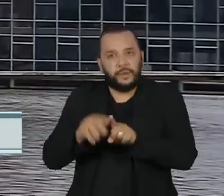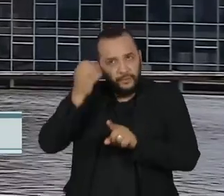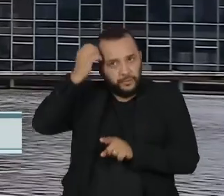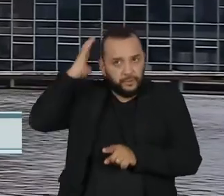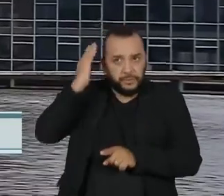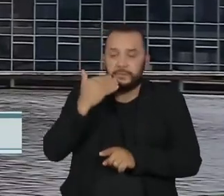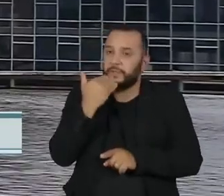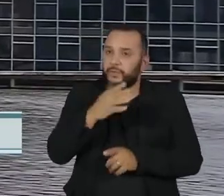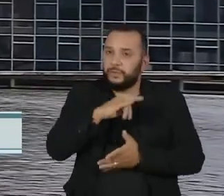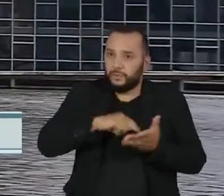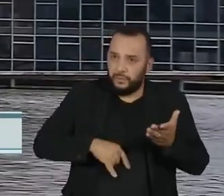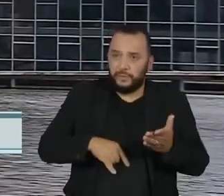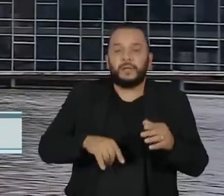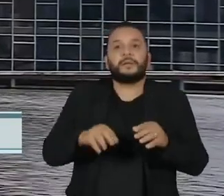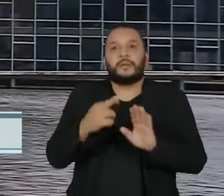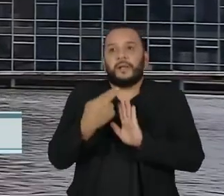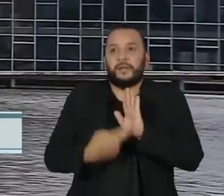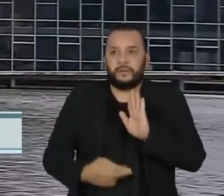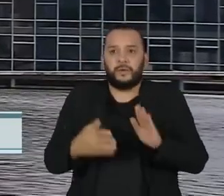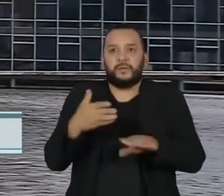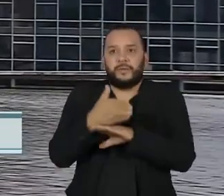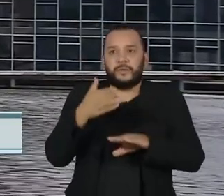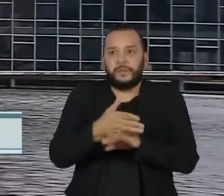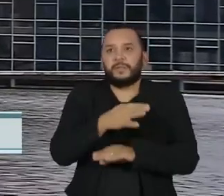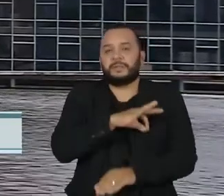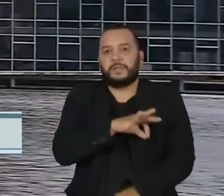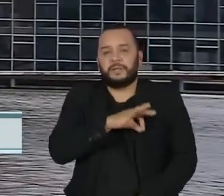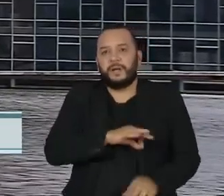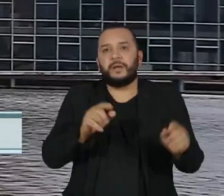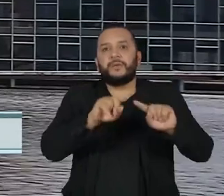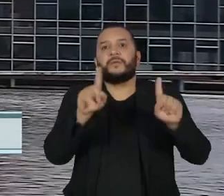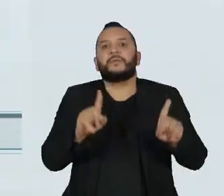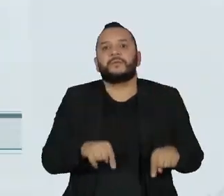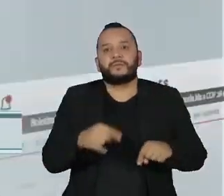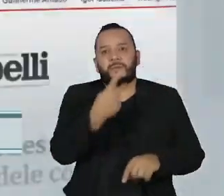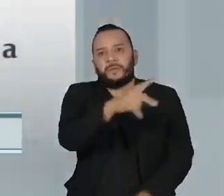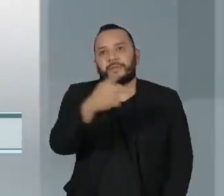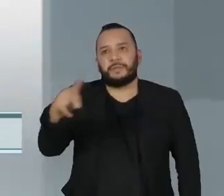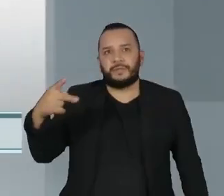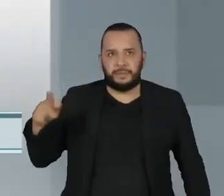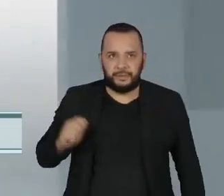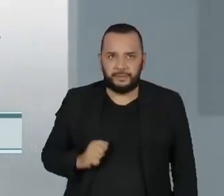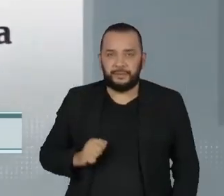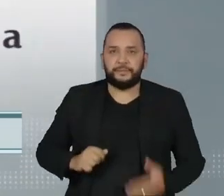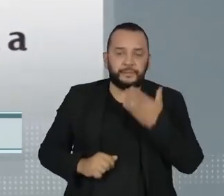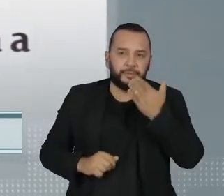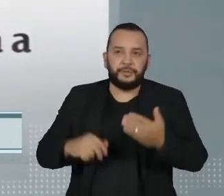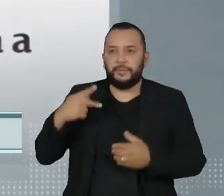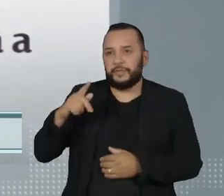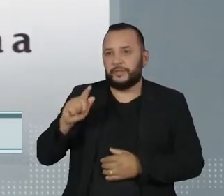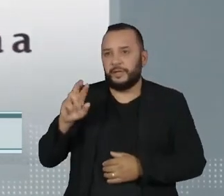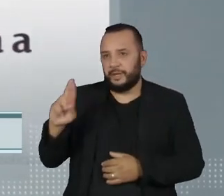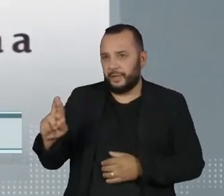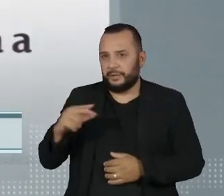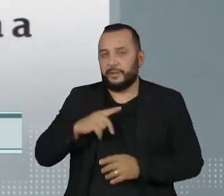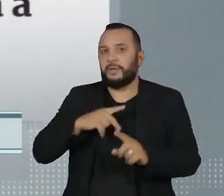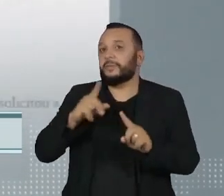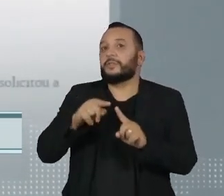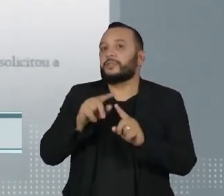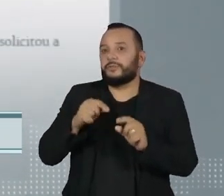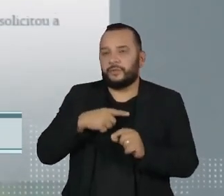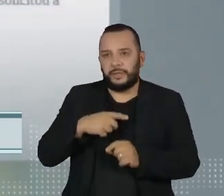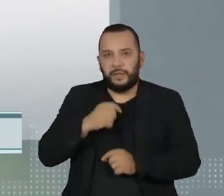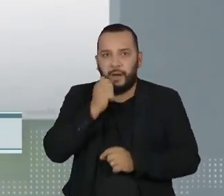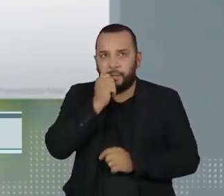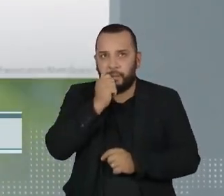relatórios de frequência e salários dos servidores do gabinete de Janones. O pedido da PGR tem como base áudios divulgados